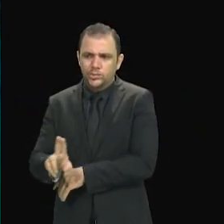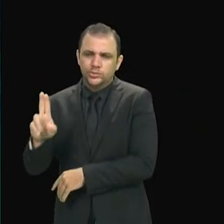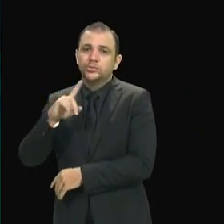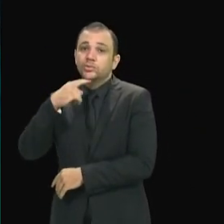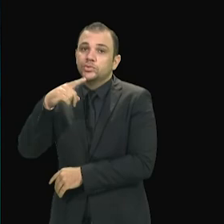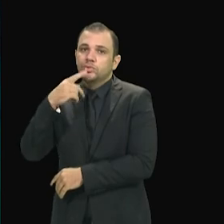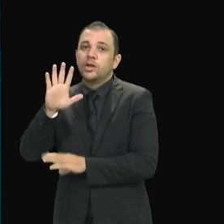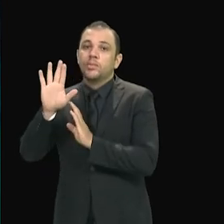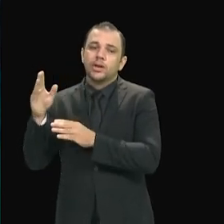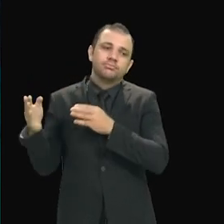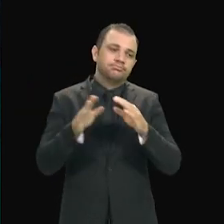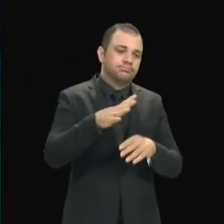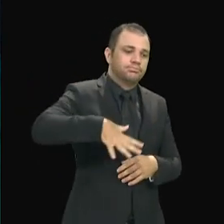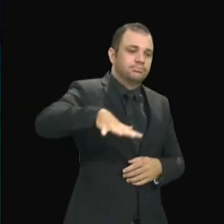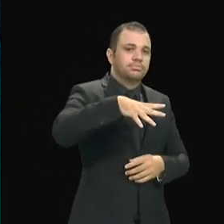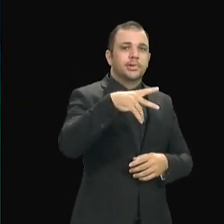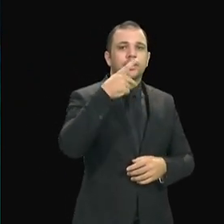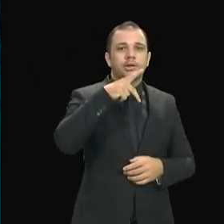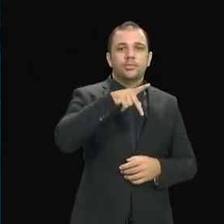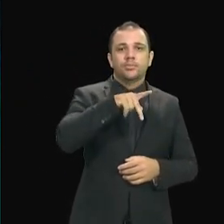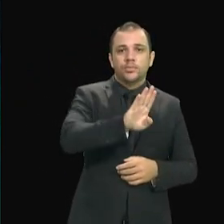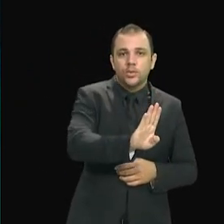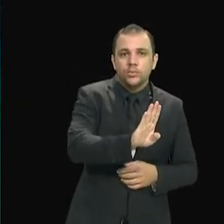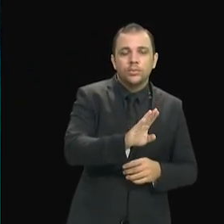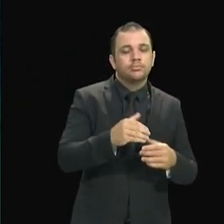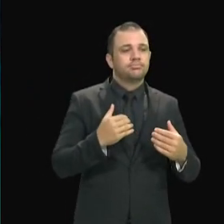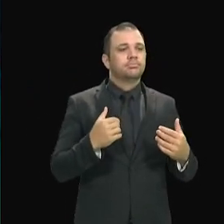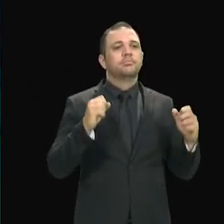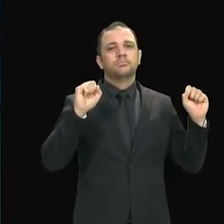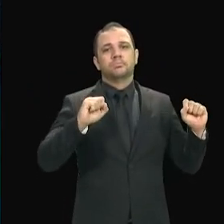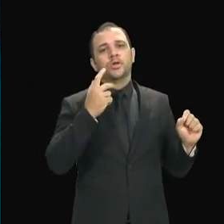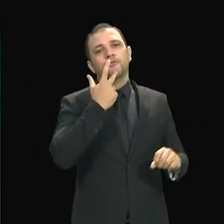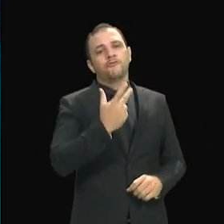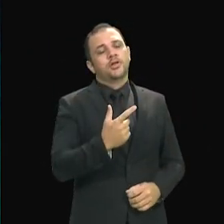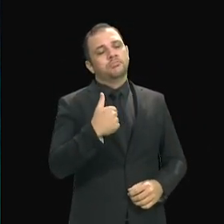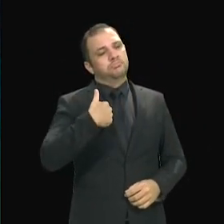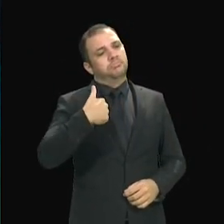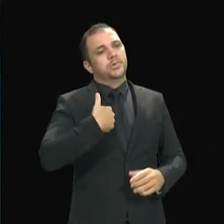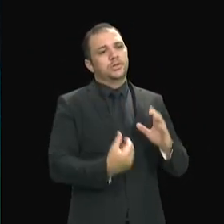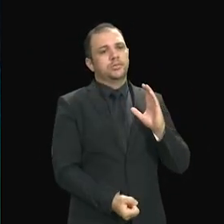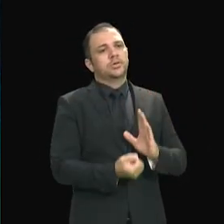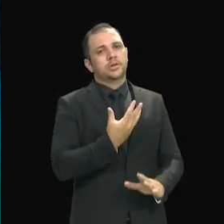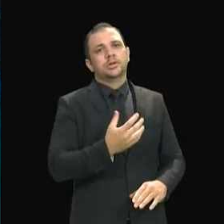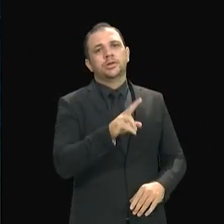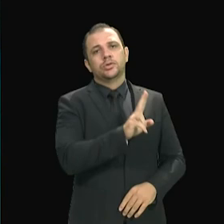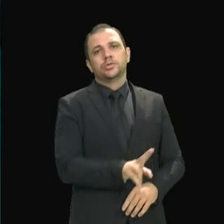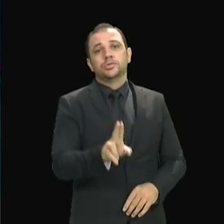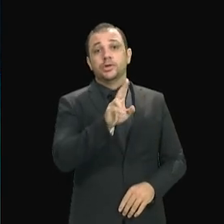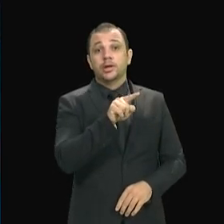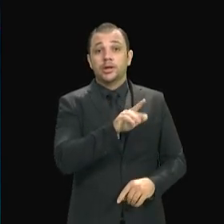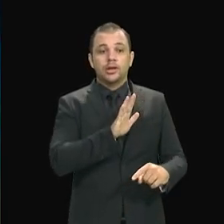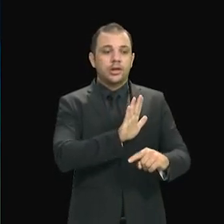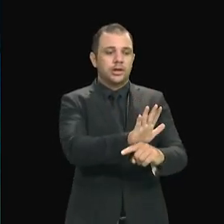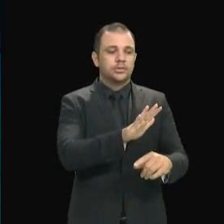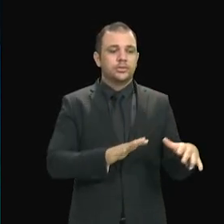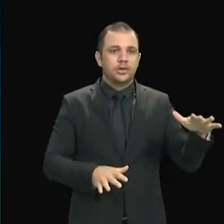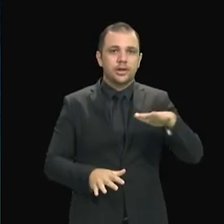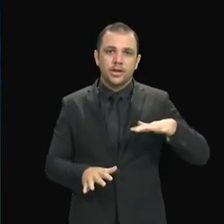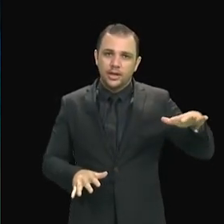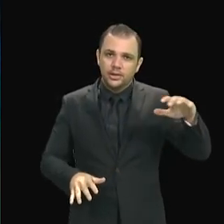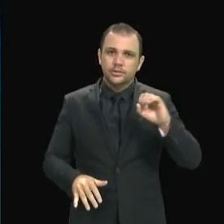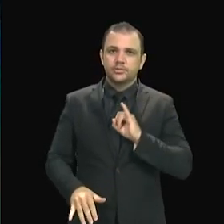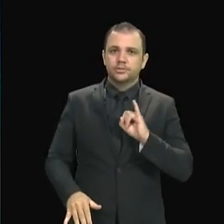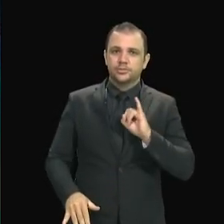hoje ele pode bater no peito e dizer, eu criei uma universidade. E ela transformou a região Tocantina, a maior obra do seu